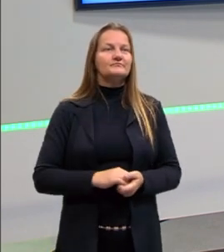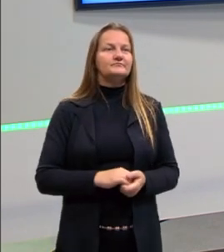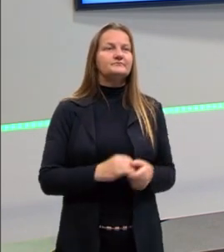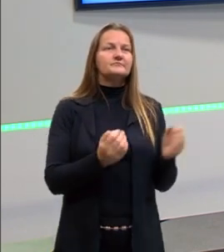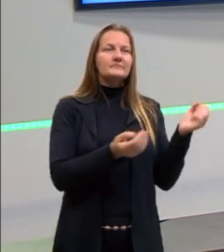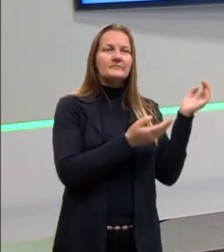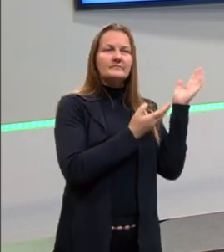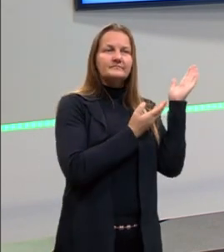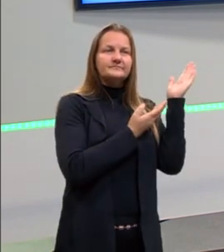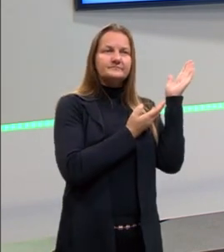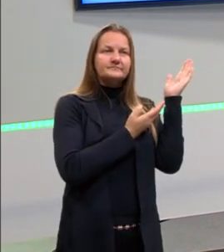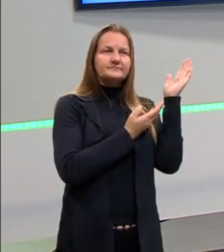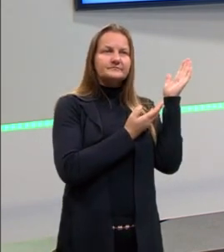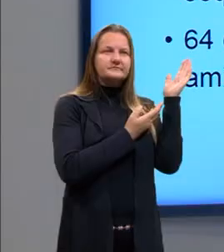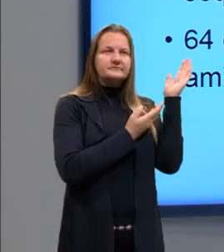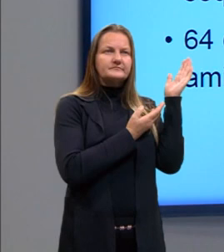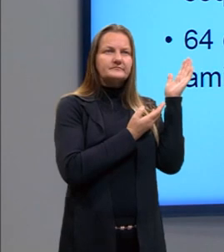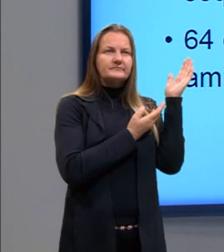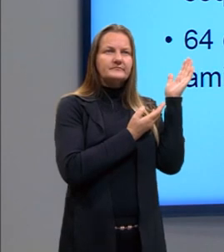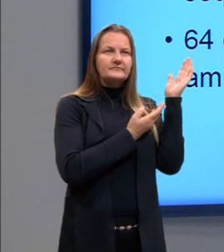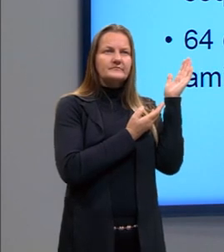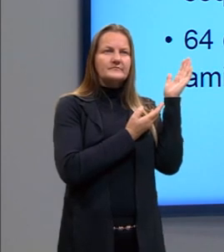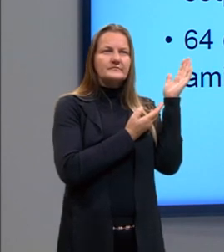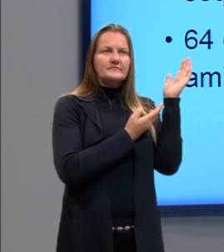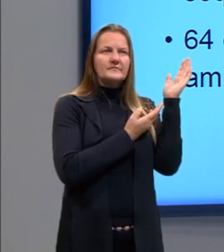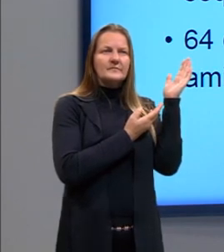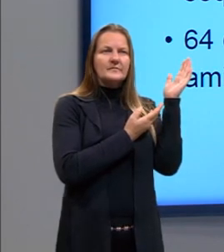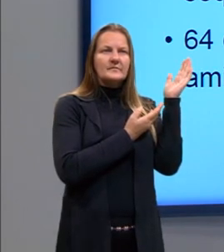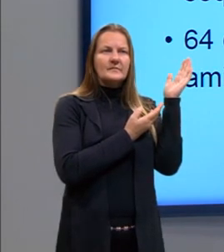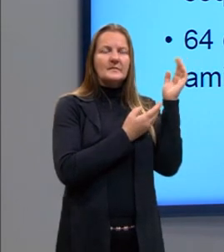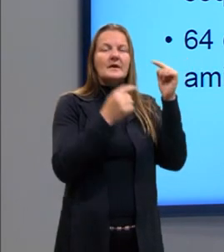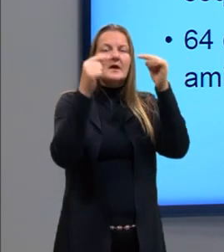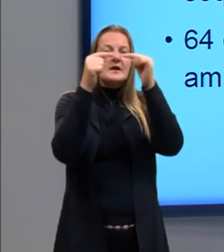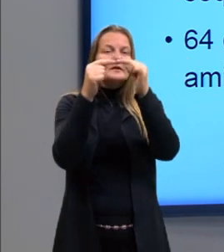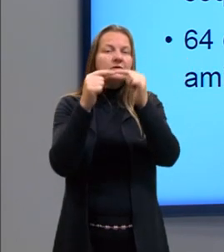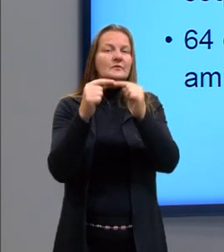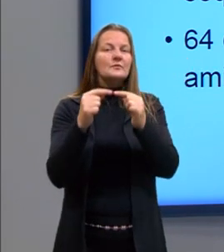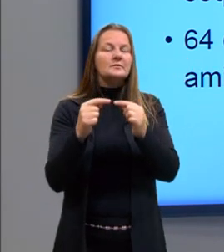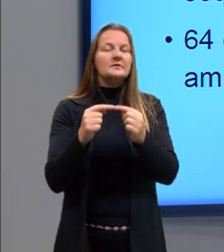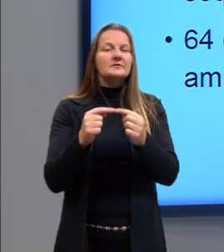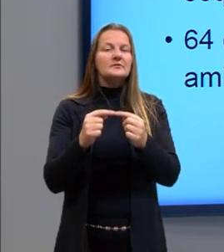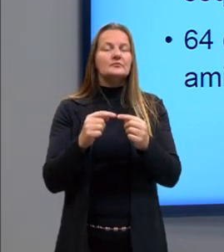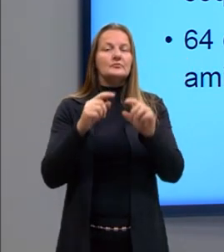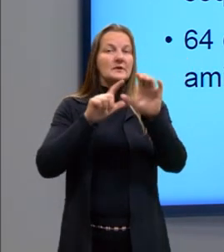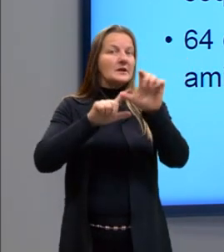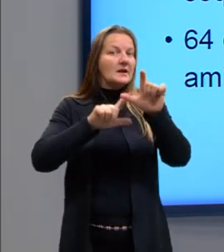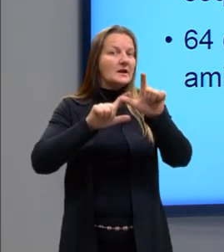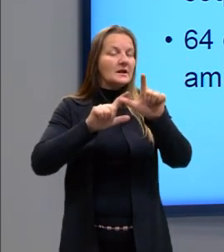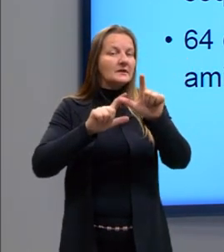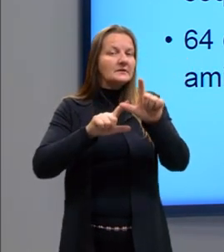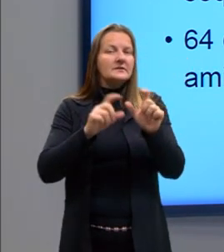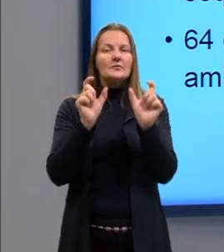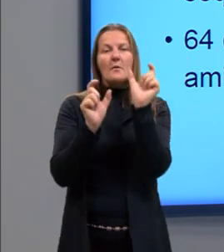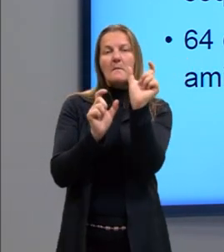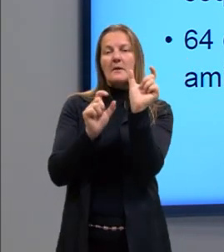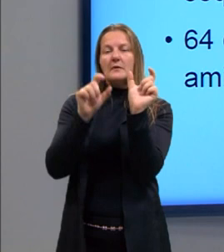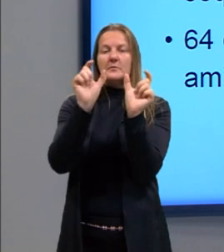gente? Brincadeira. Então, gente, a combinação dessas bases, eu posso dizer que elas formam palavras.